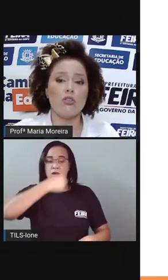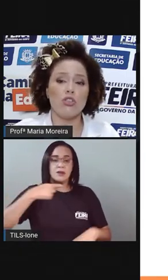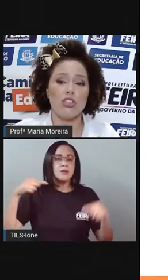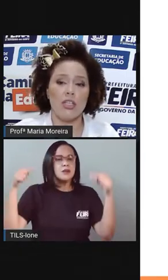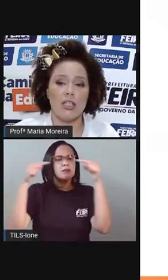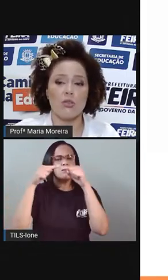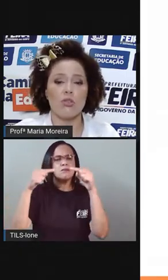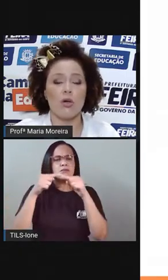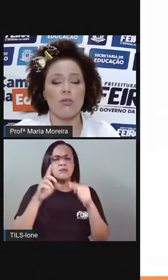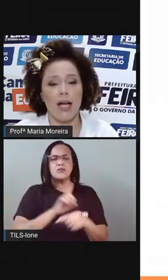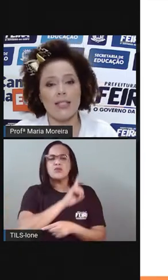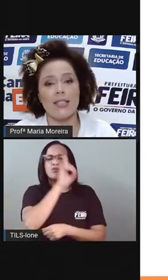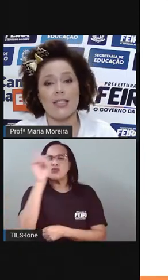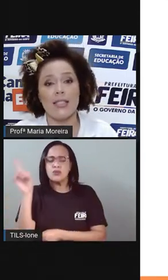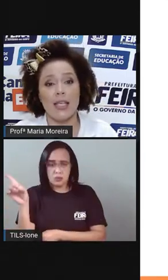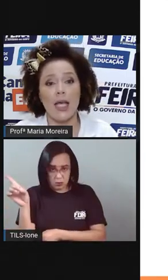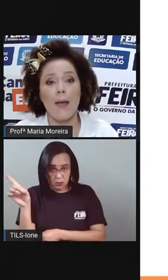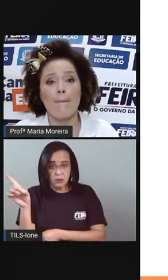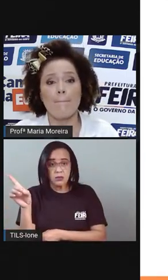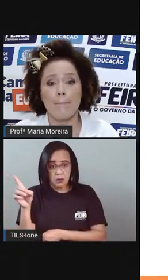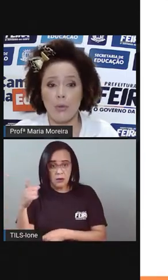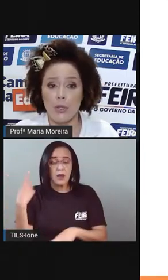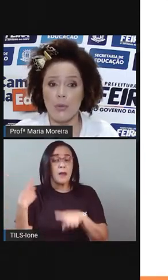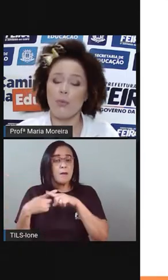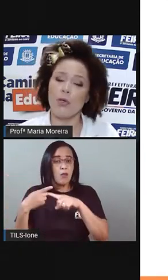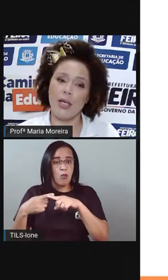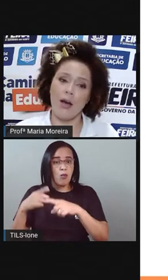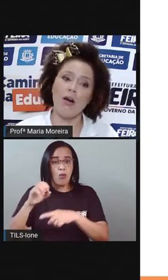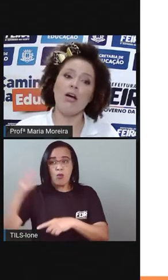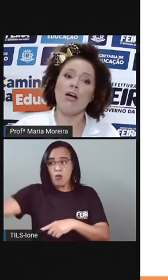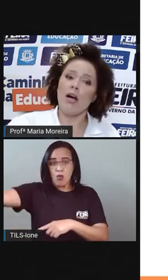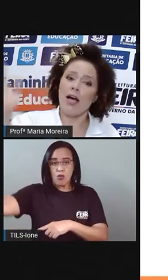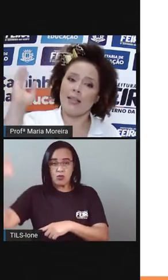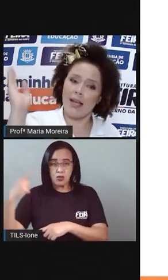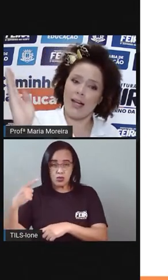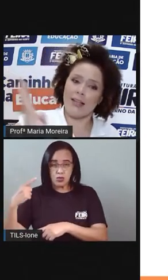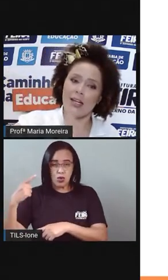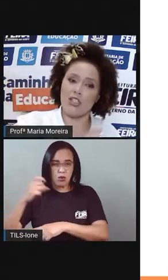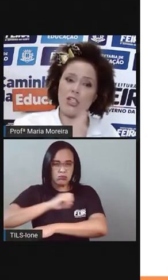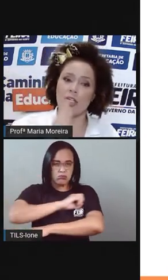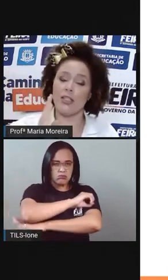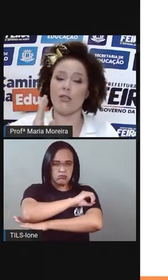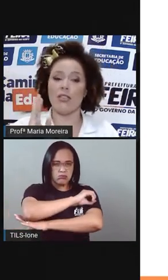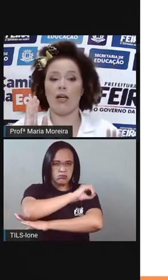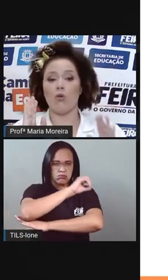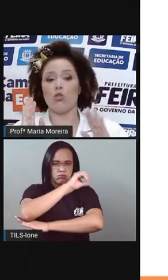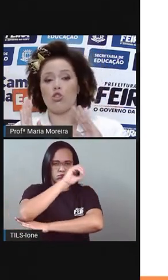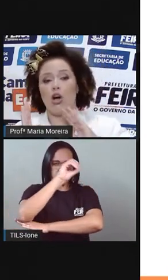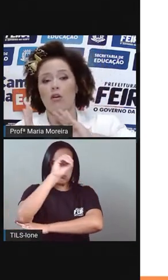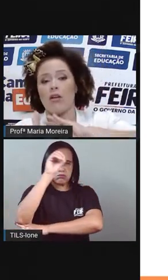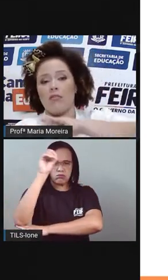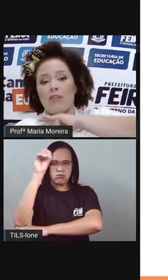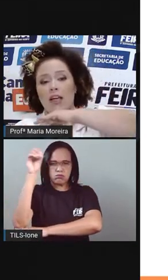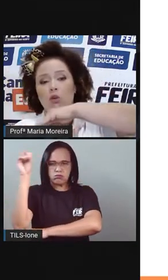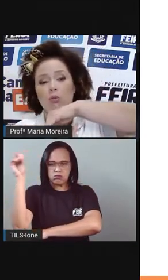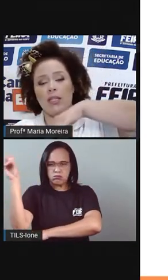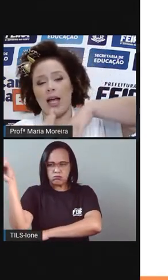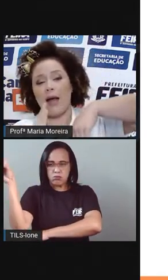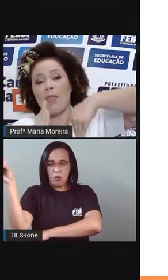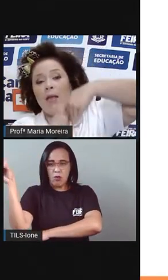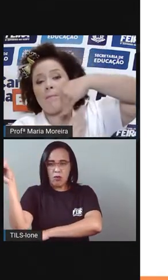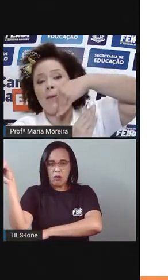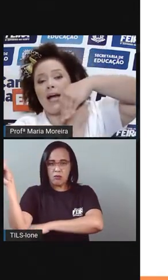todos os dias o Sol nasce e se põe. Porque, ó, a Terra, ela tá girando, então, o Sol, ele vai